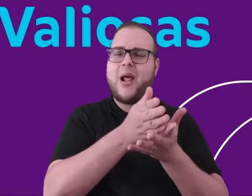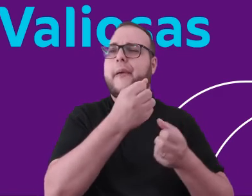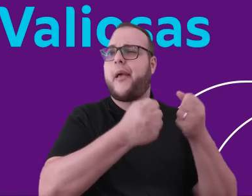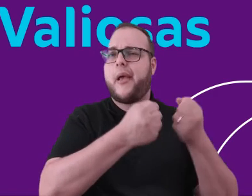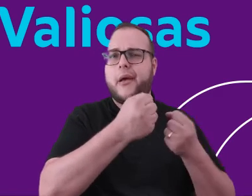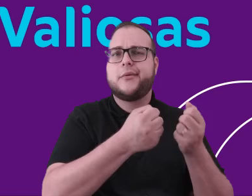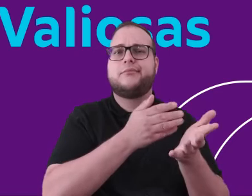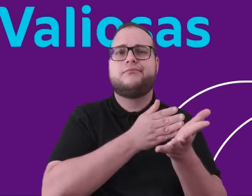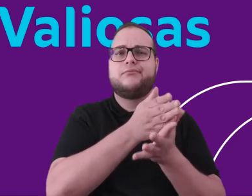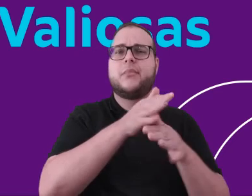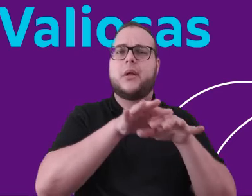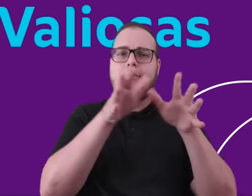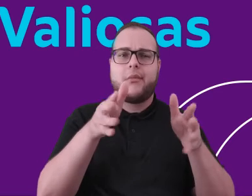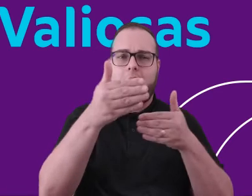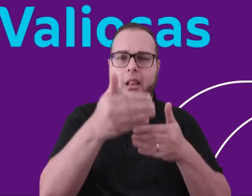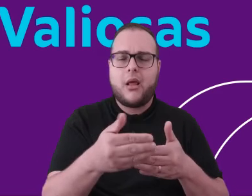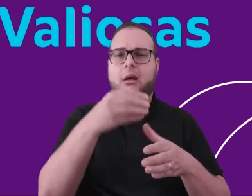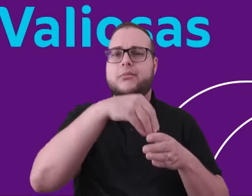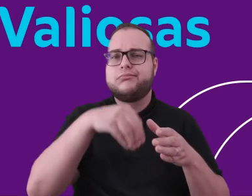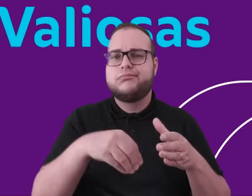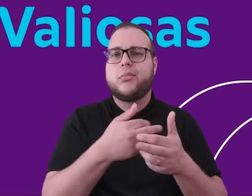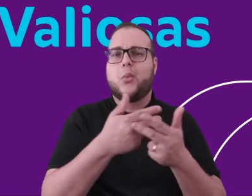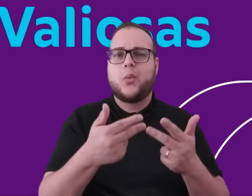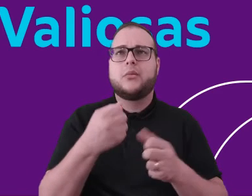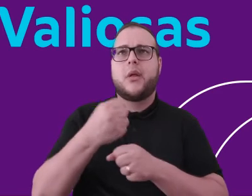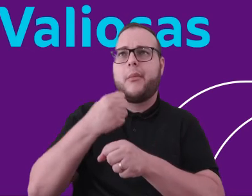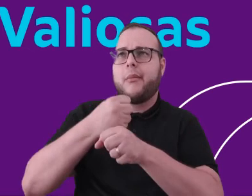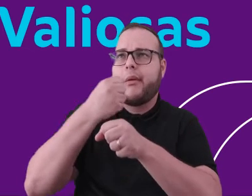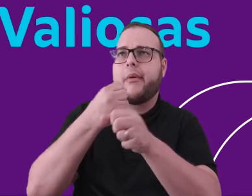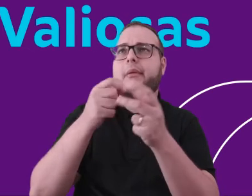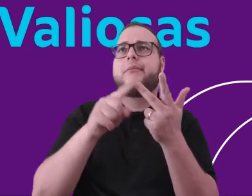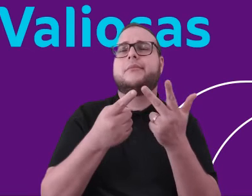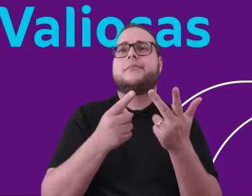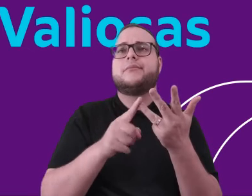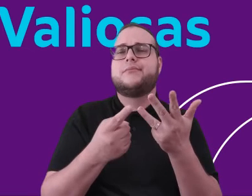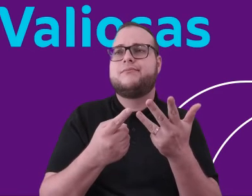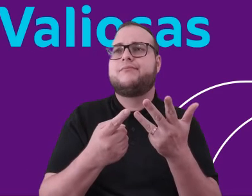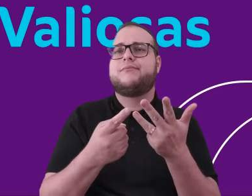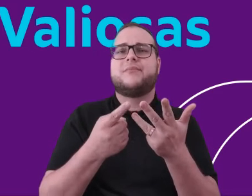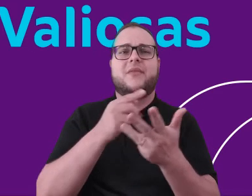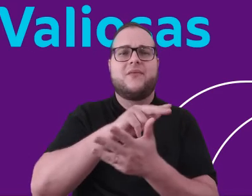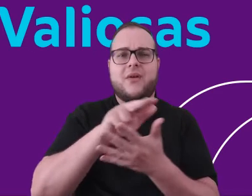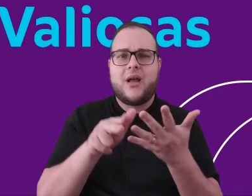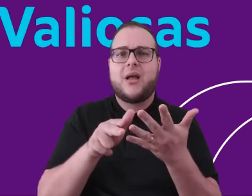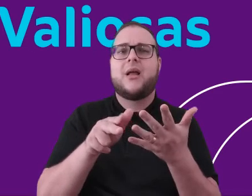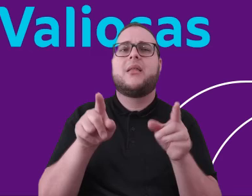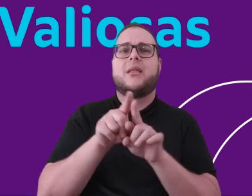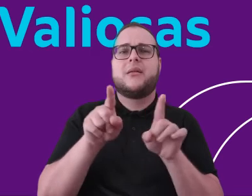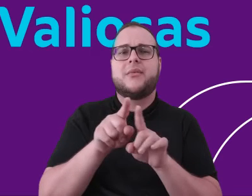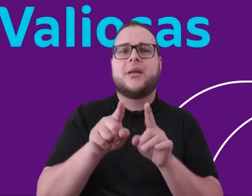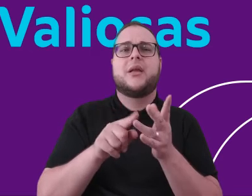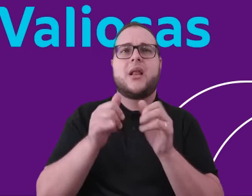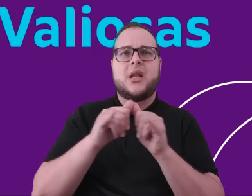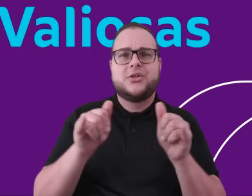automotivo, o segmento de embalagens, construção civil, bens de consumo, energia e até aeroespacial.